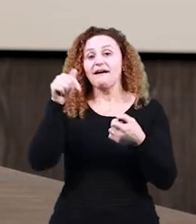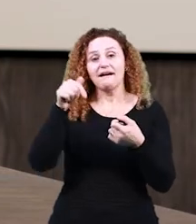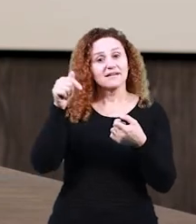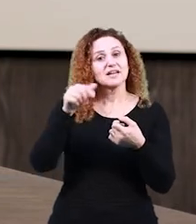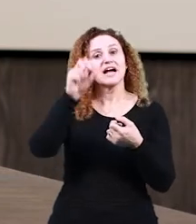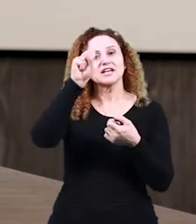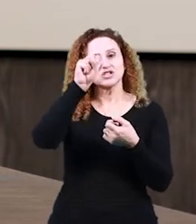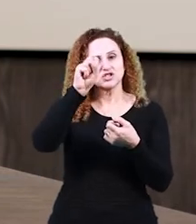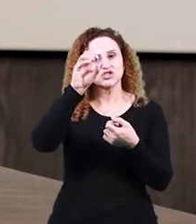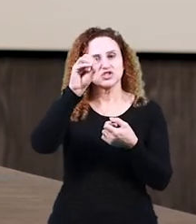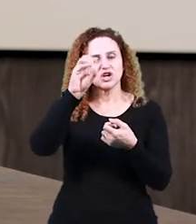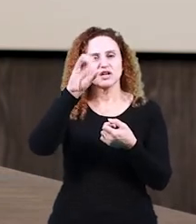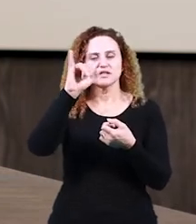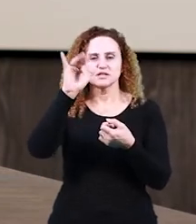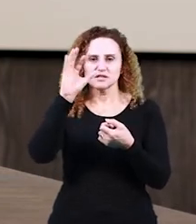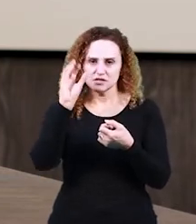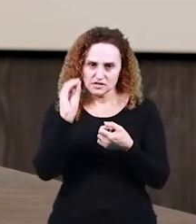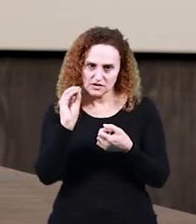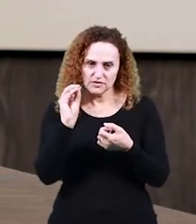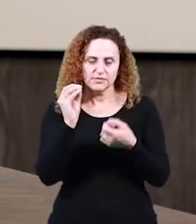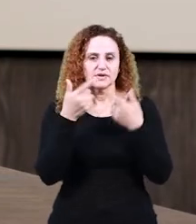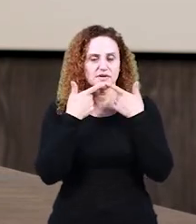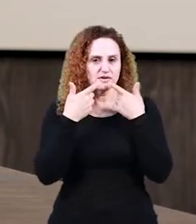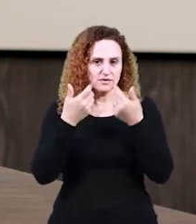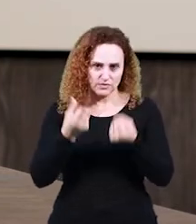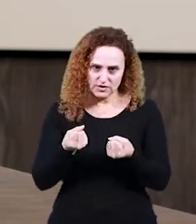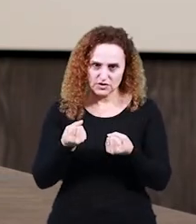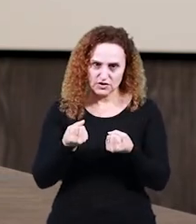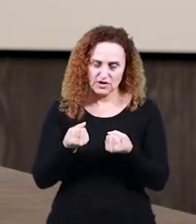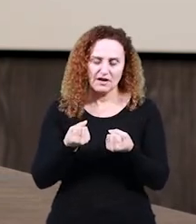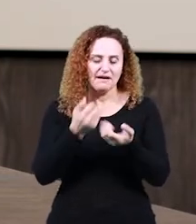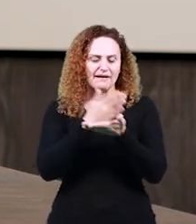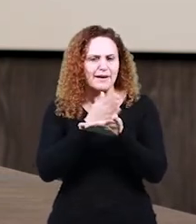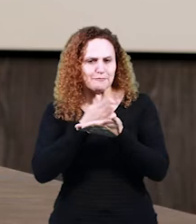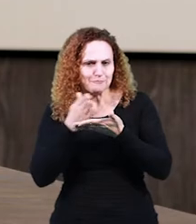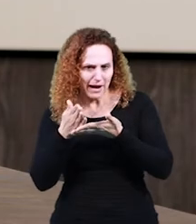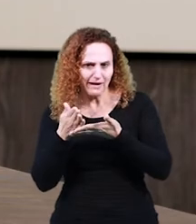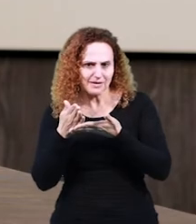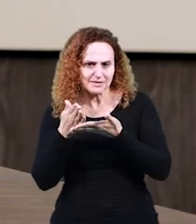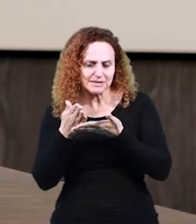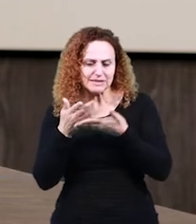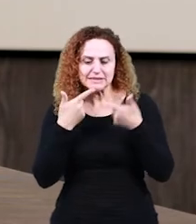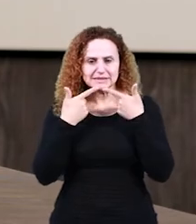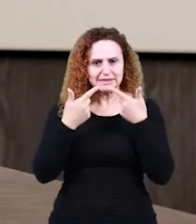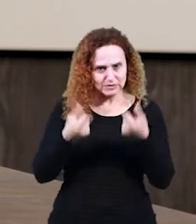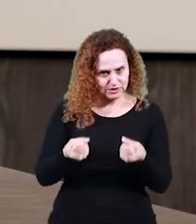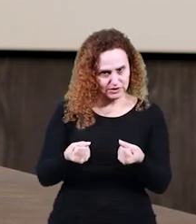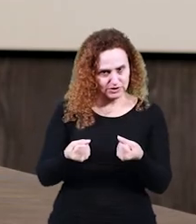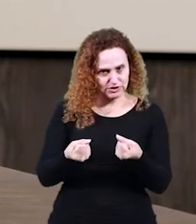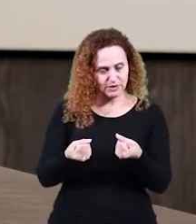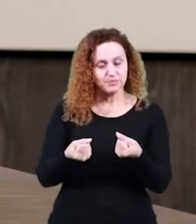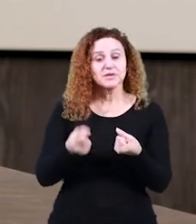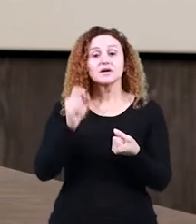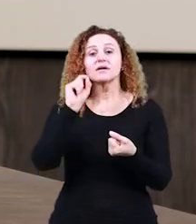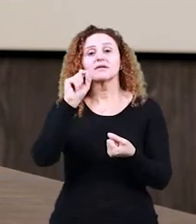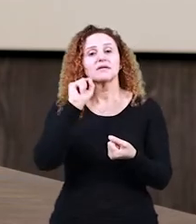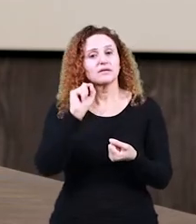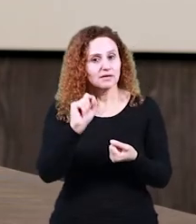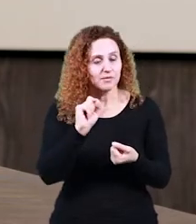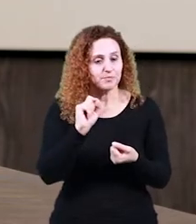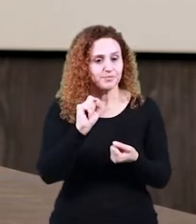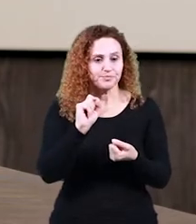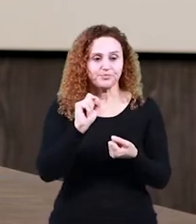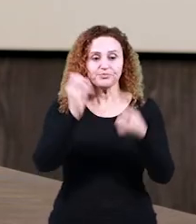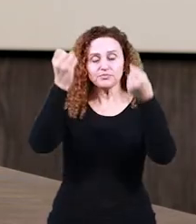sociolinguística variacionista. Então, é aquela parte da linguística que vai justamente